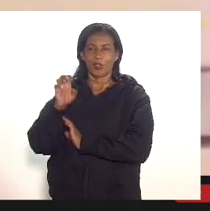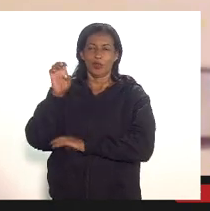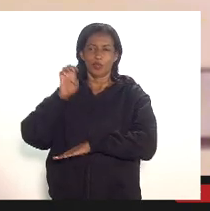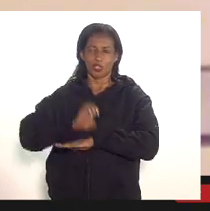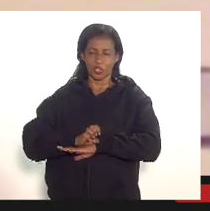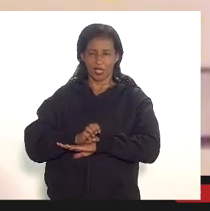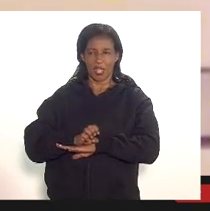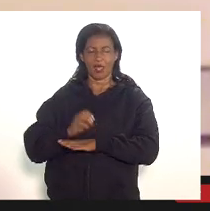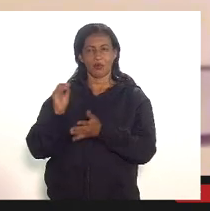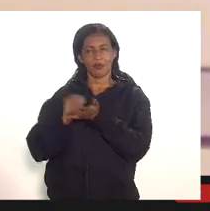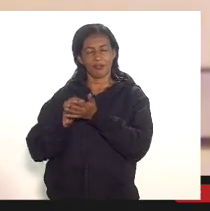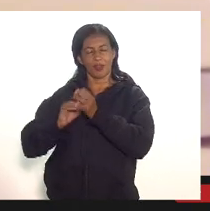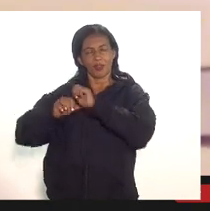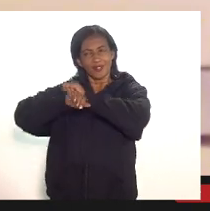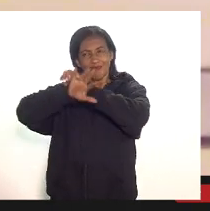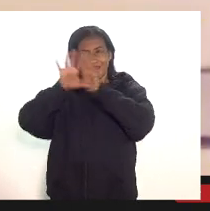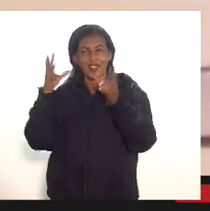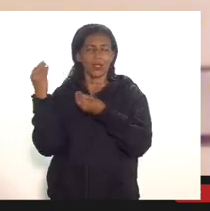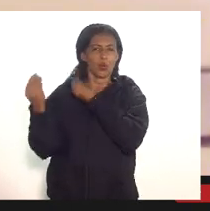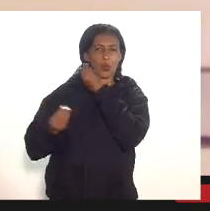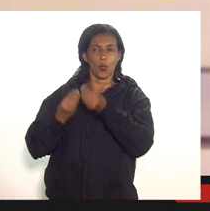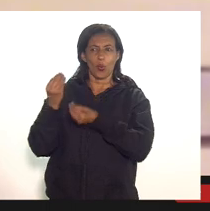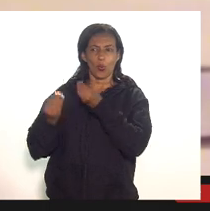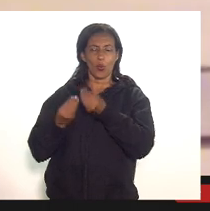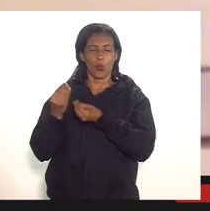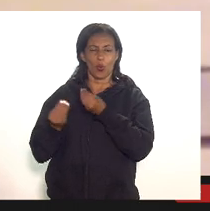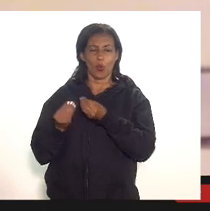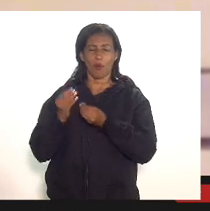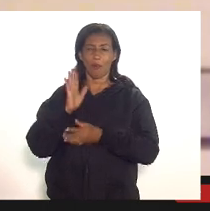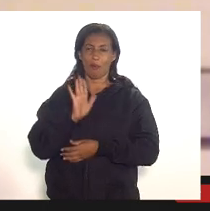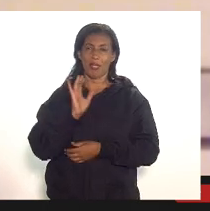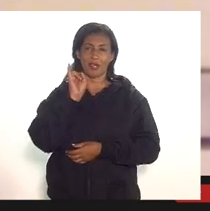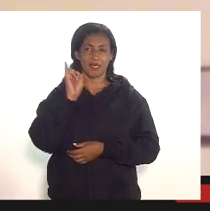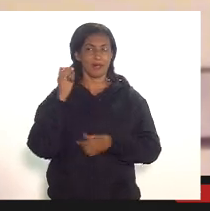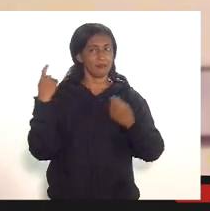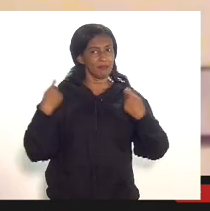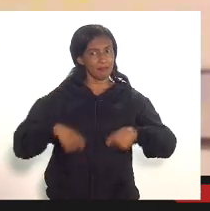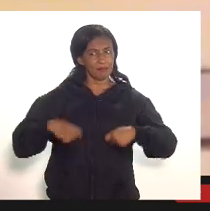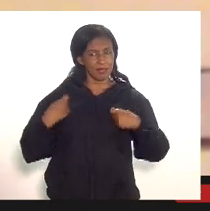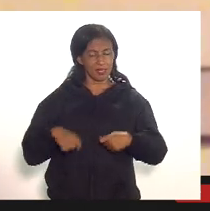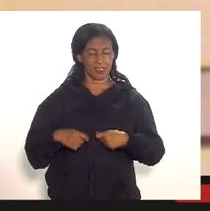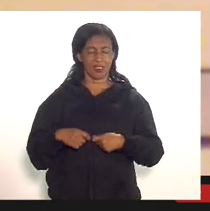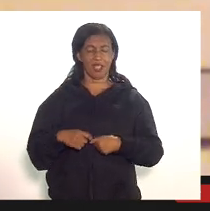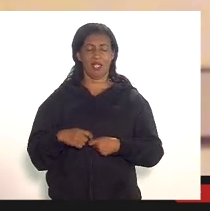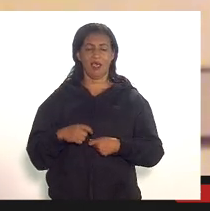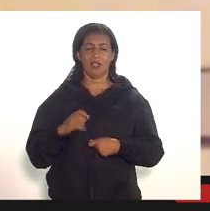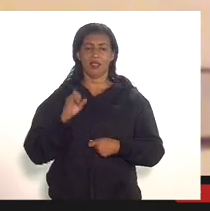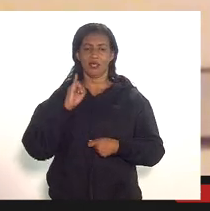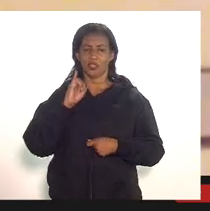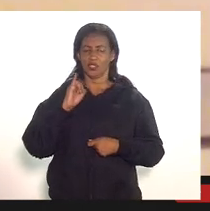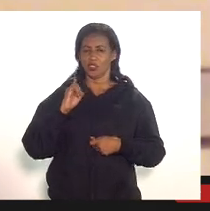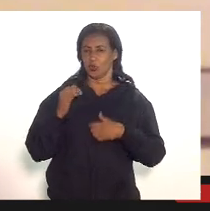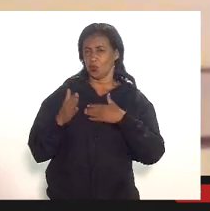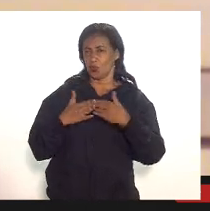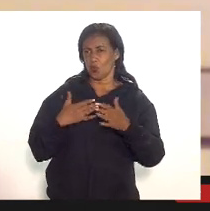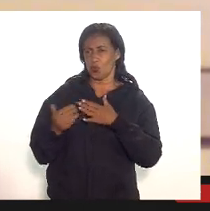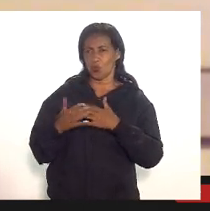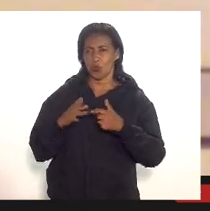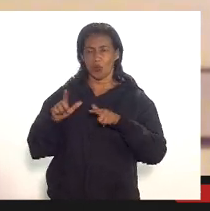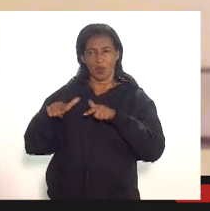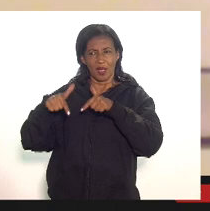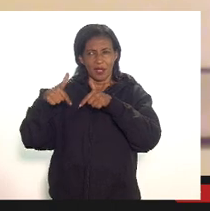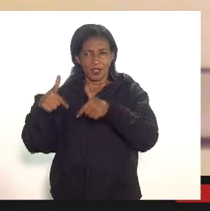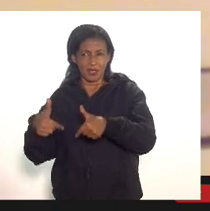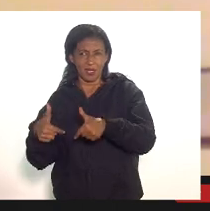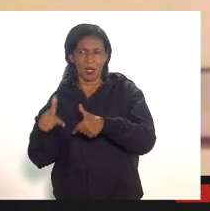esclarecer como foi feito e tal mas se precisar haver qualquer iniciativa no sentido de apurar eventuais